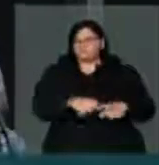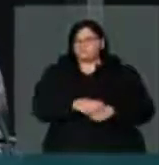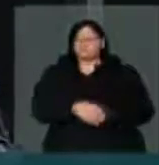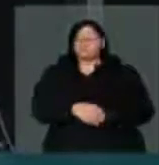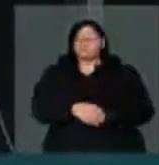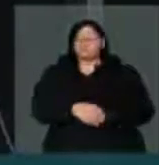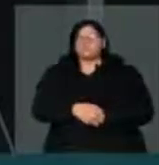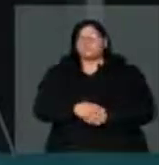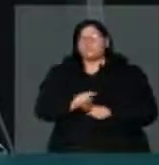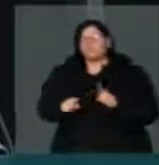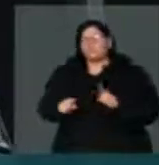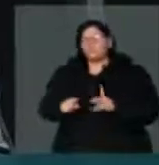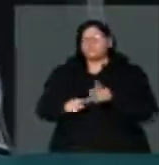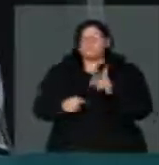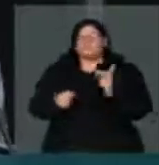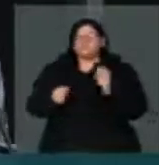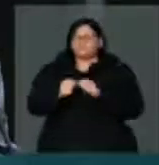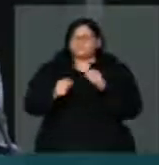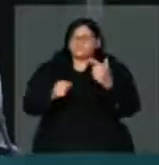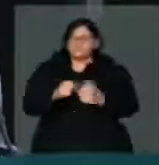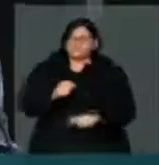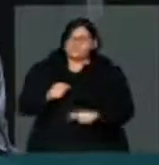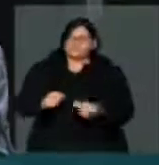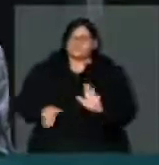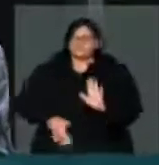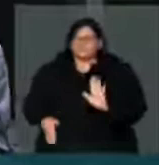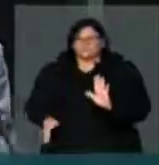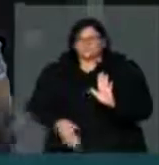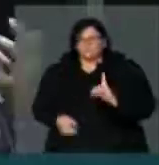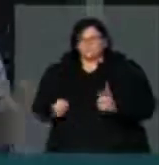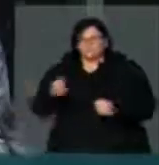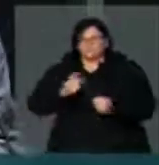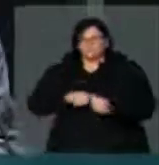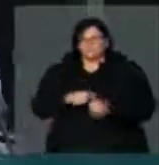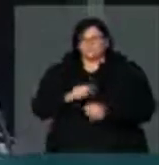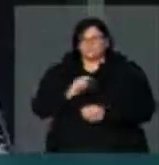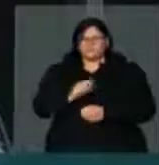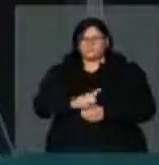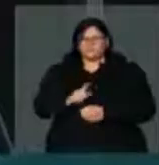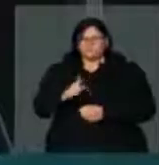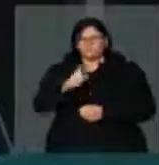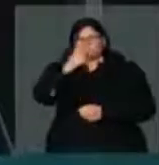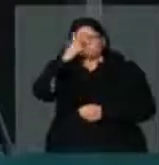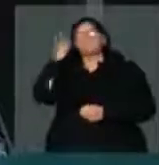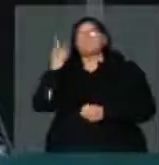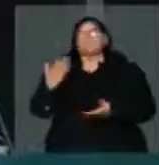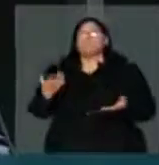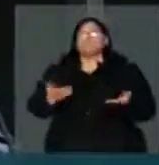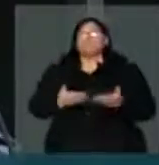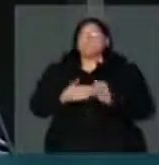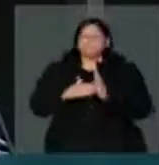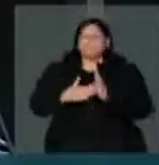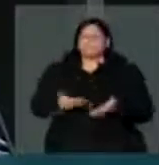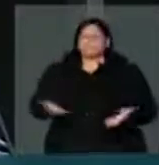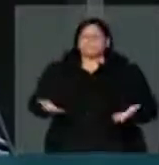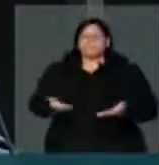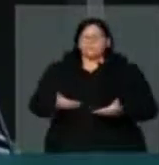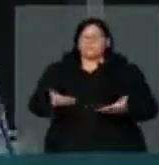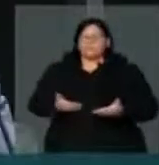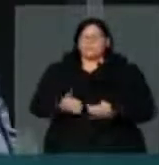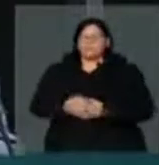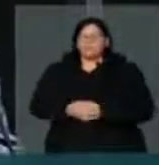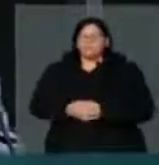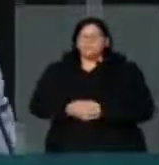Presidente, é um elemento importante. Quem está nos presídios medievais, como diz o Ministro da Justiça do Brasil, os apenados,